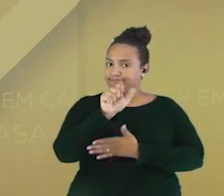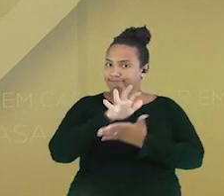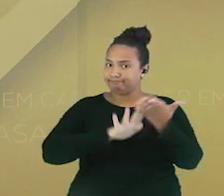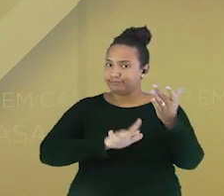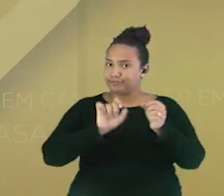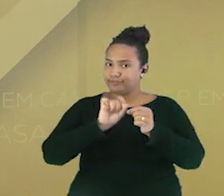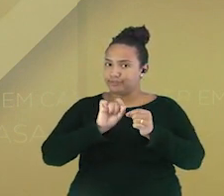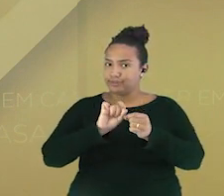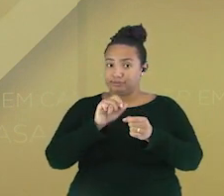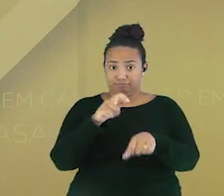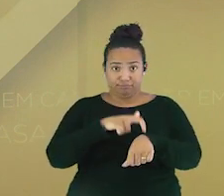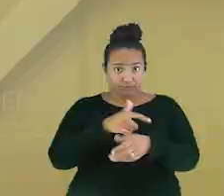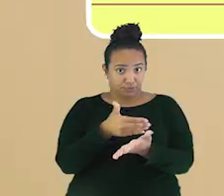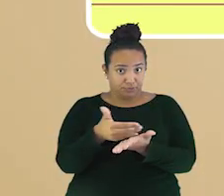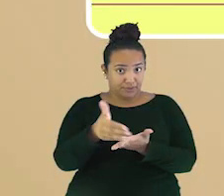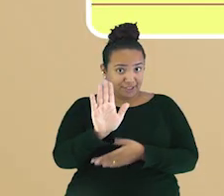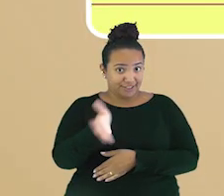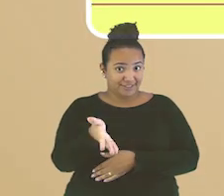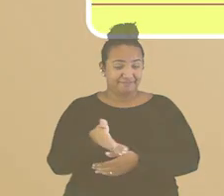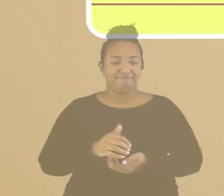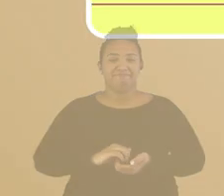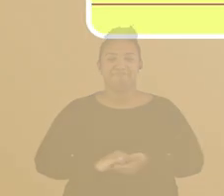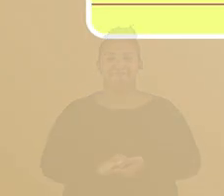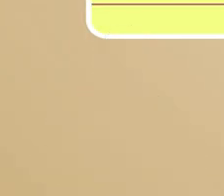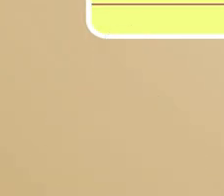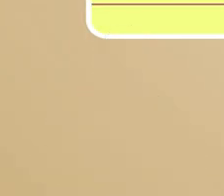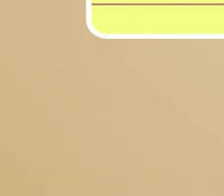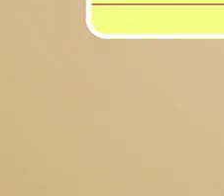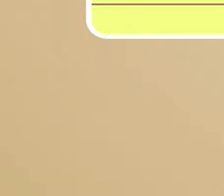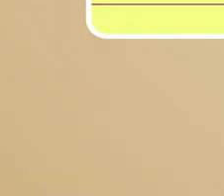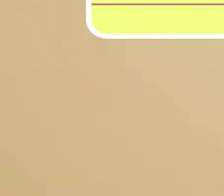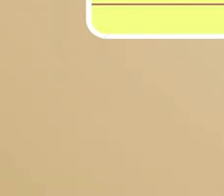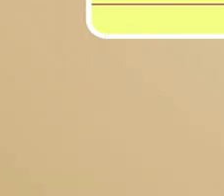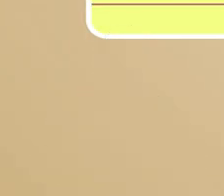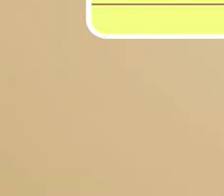O tempo começa já. Atenção